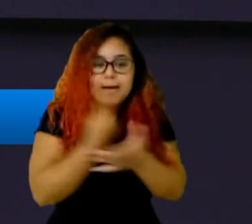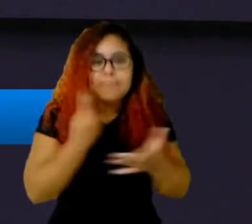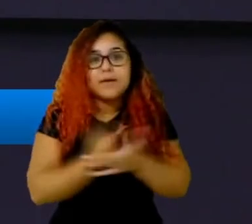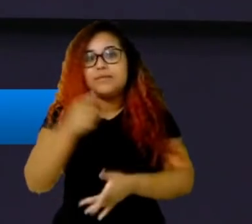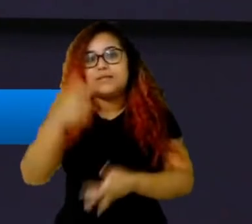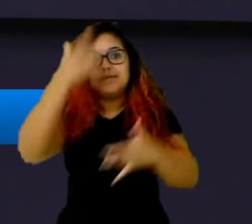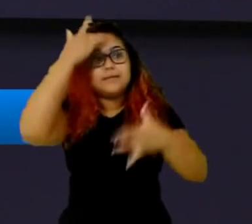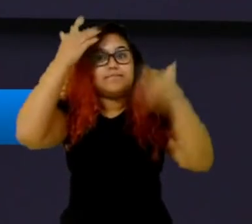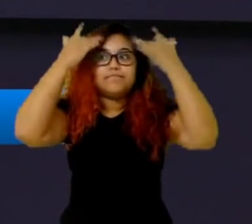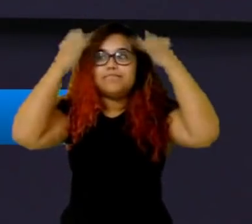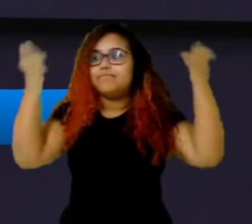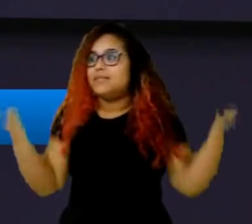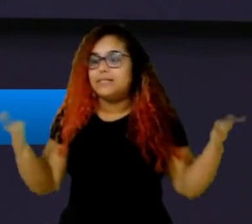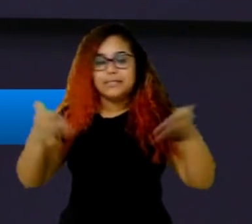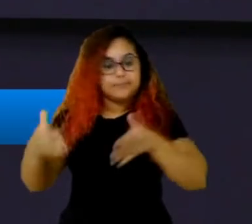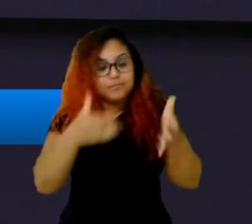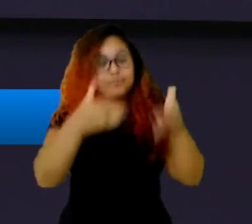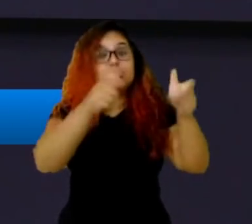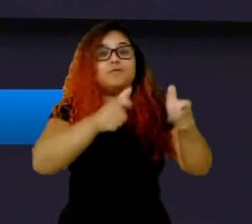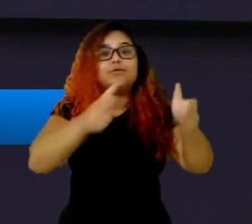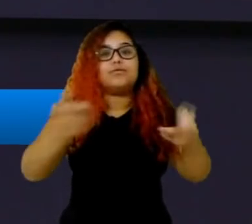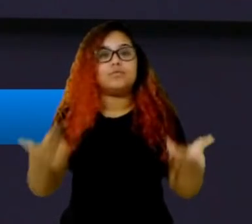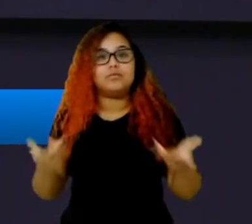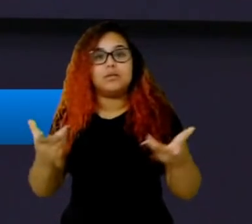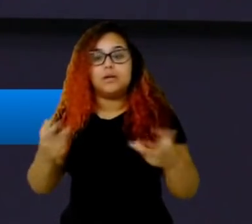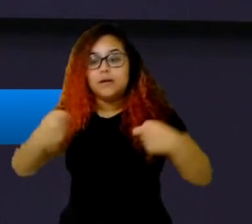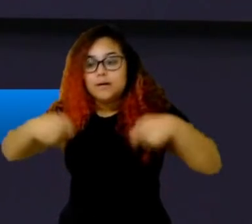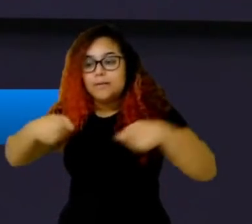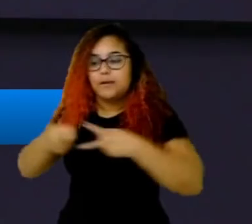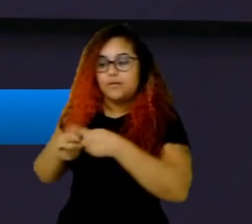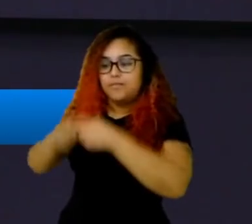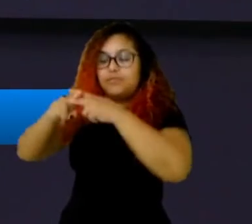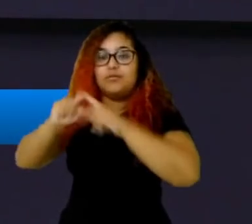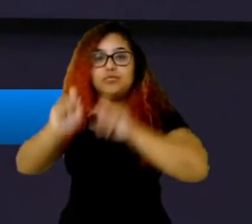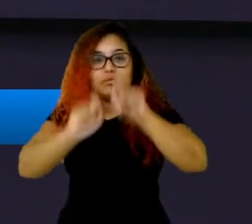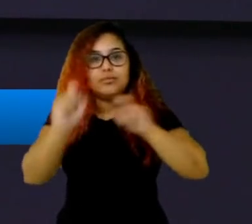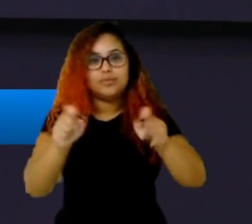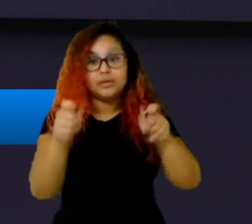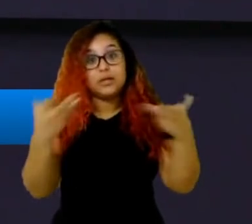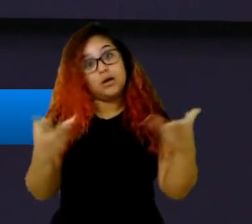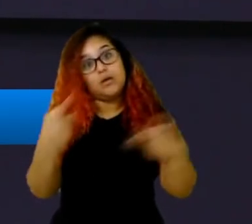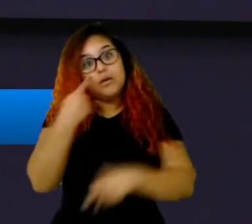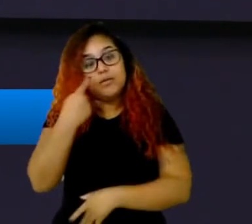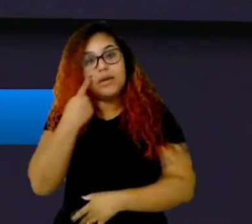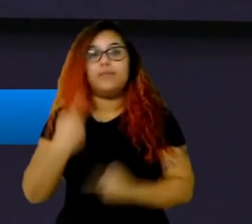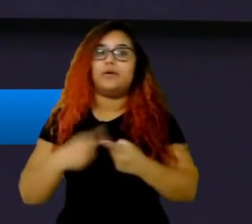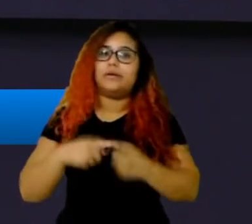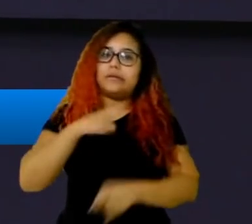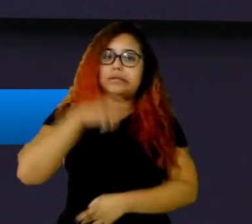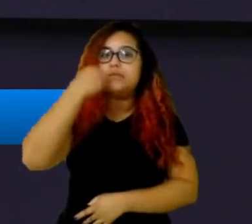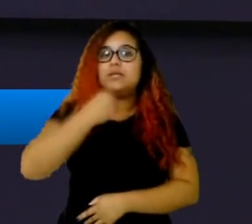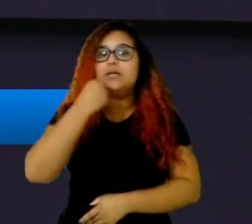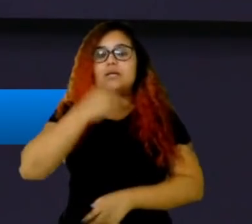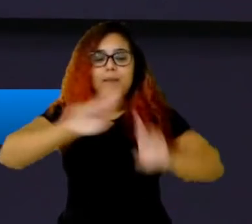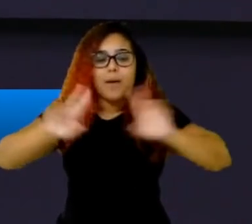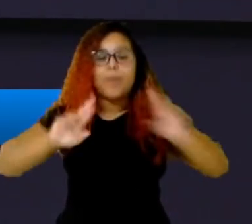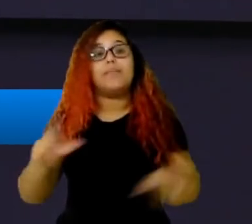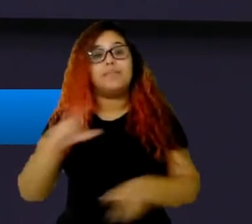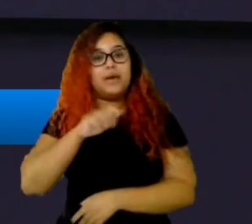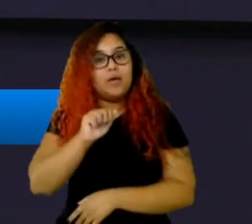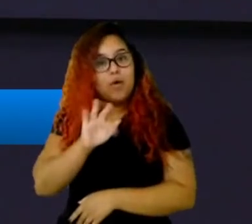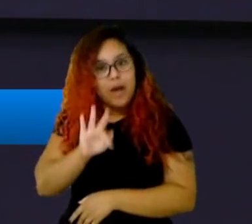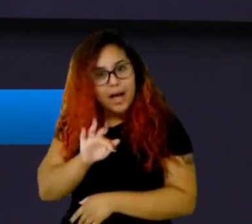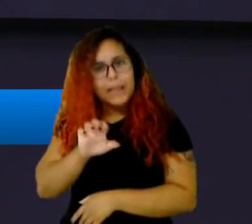qual é a peça que você tem que trocar, alguma coisa assim, então, vamos ver, eles têm gente experiente lá, eles têm o Alex lá também, né, são bons profissionais,